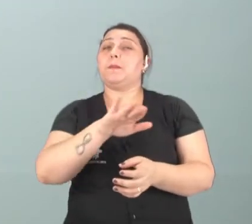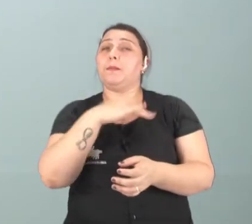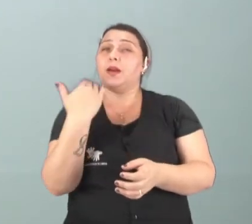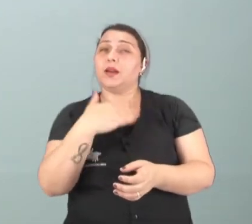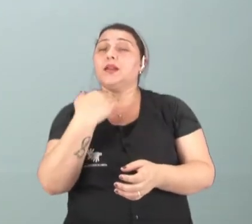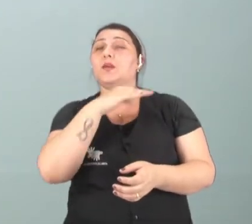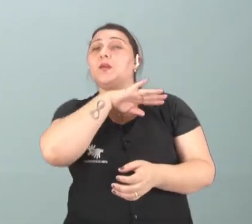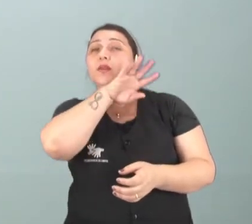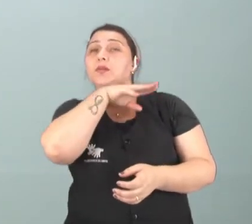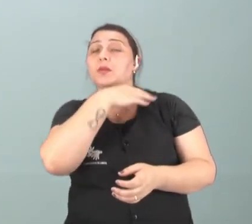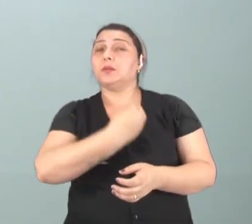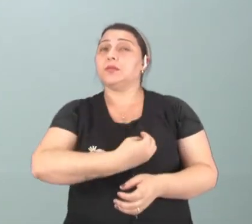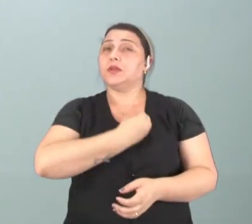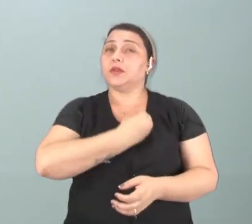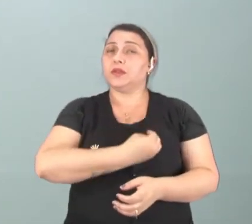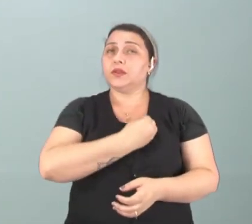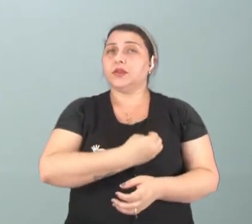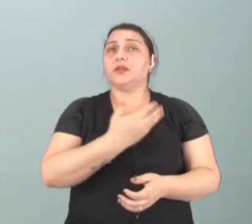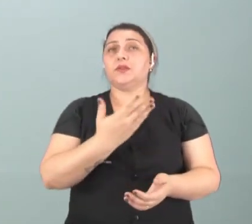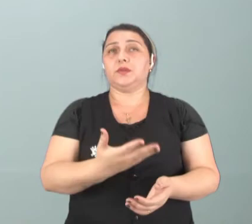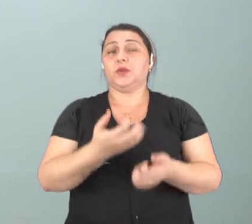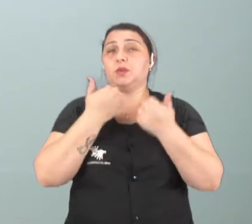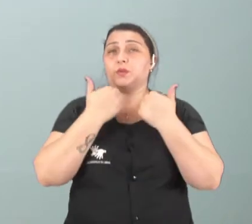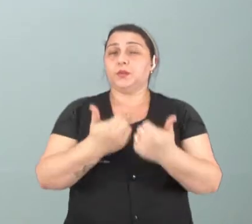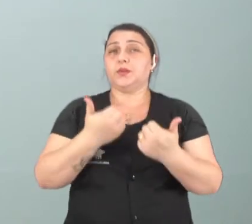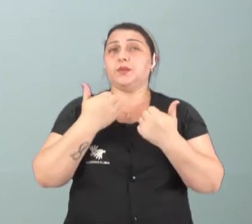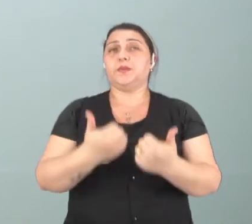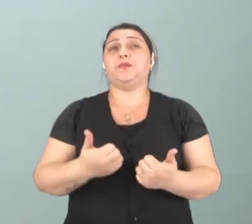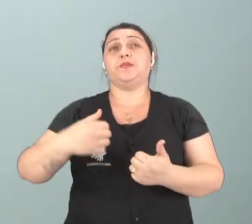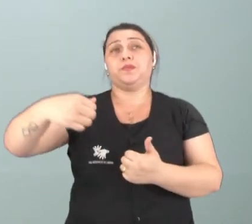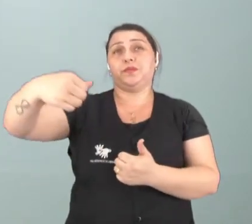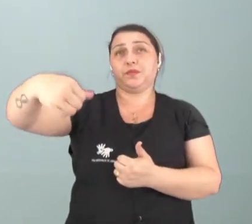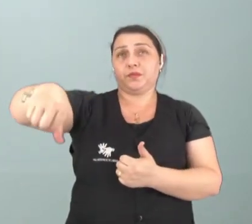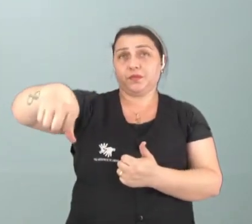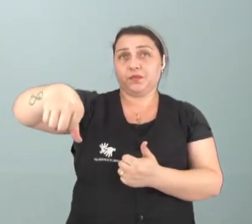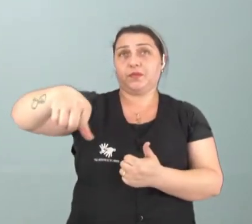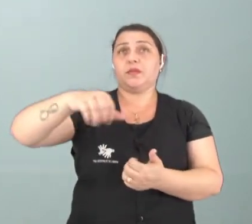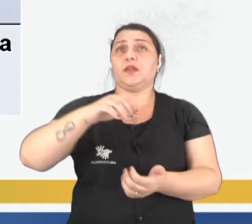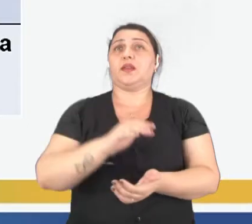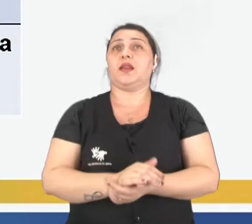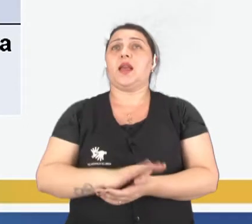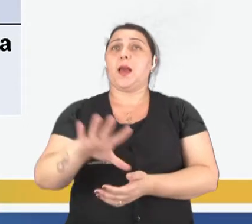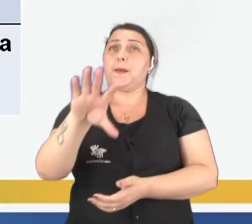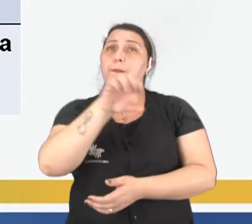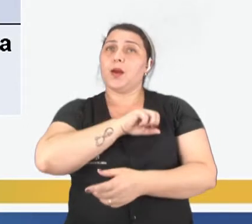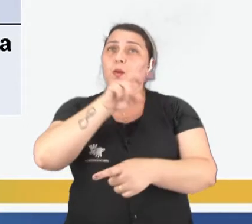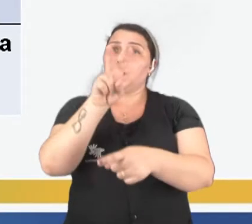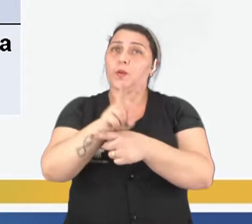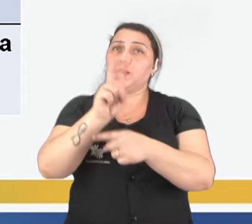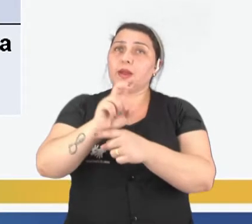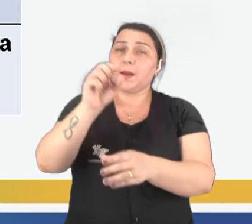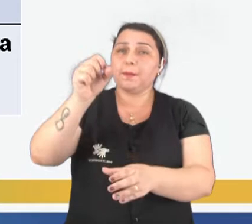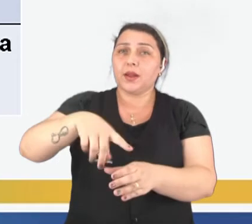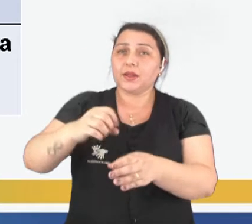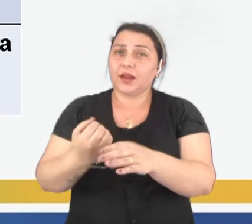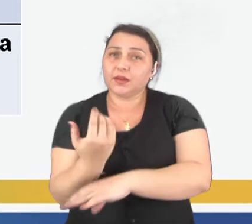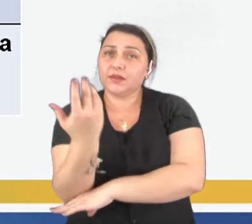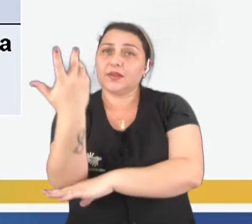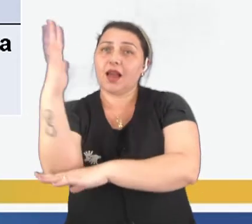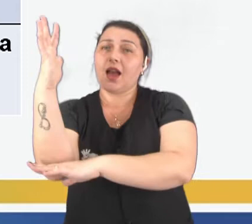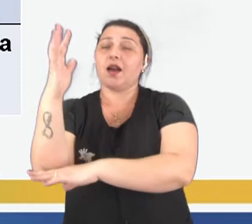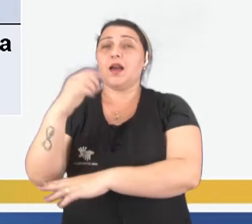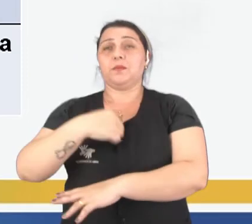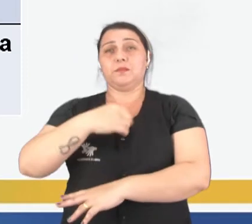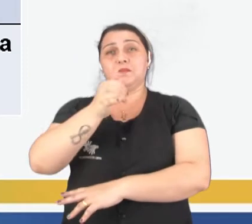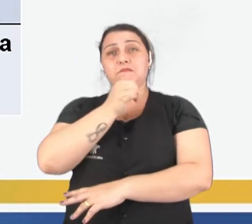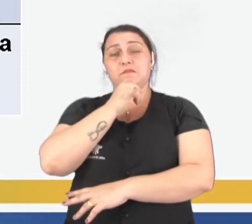animal que está ali, seja ele qual for. Tudo bem? O nono, né, amar, preservar, plantar muitas árvores. Eu, por